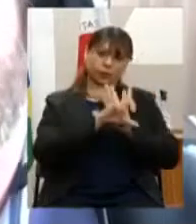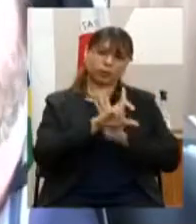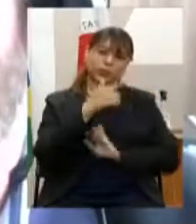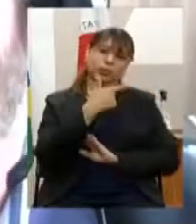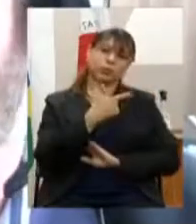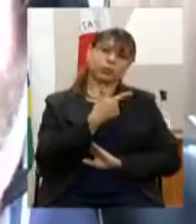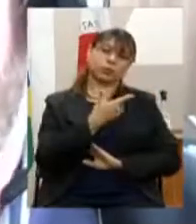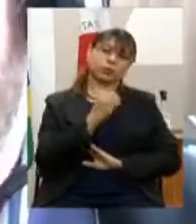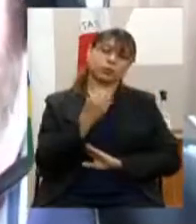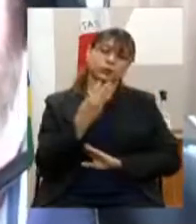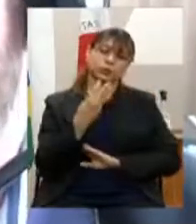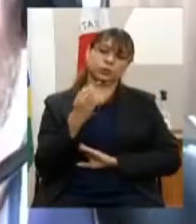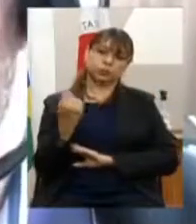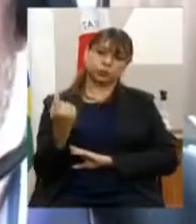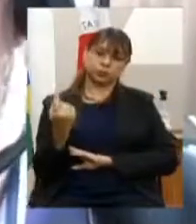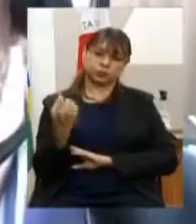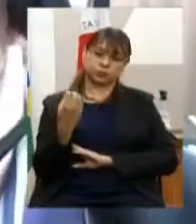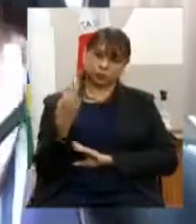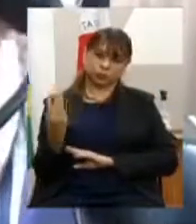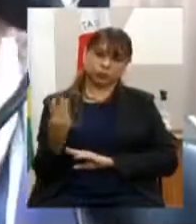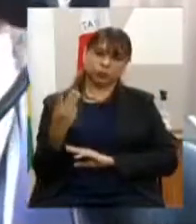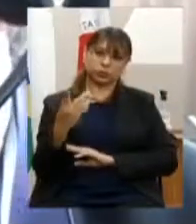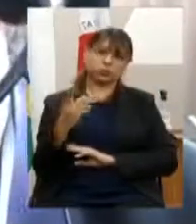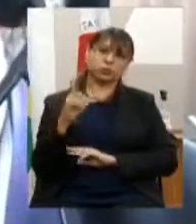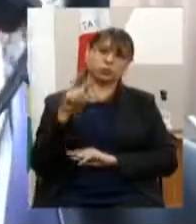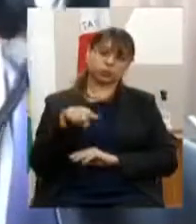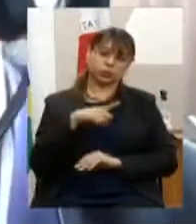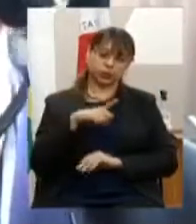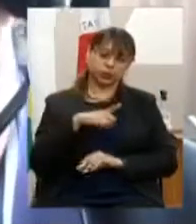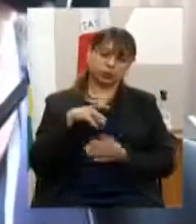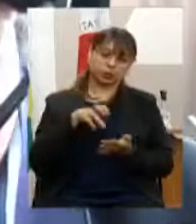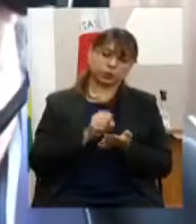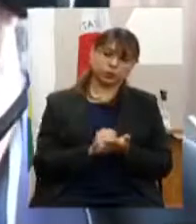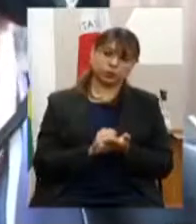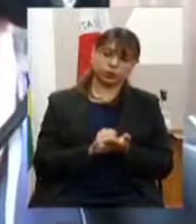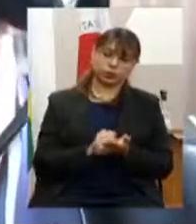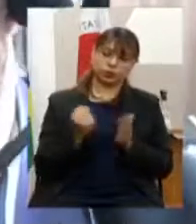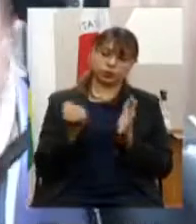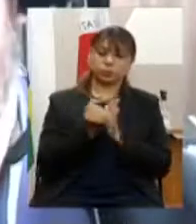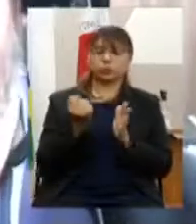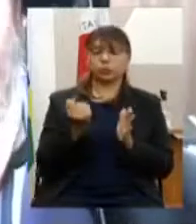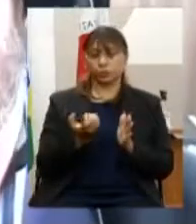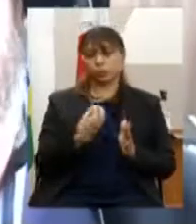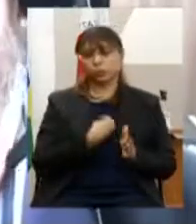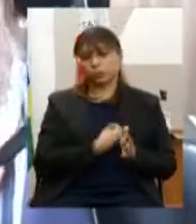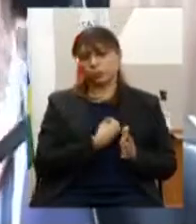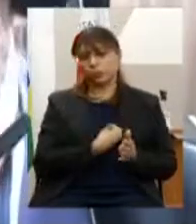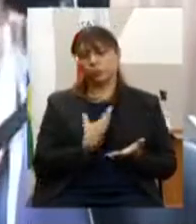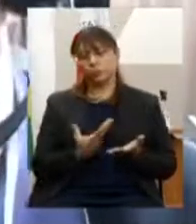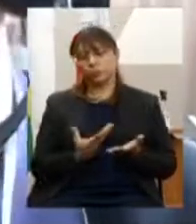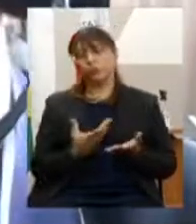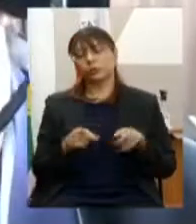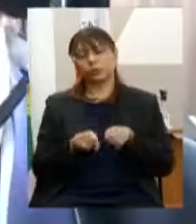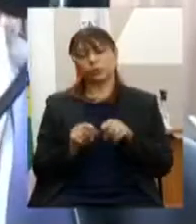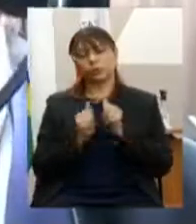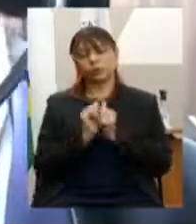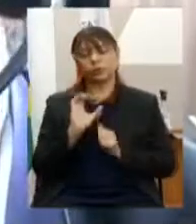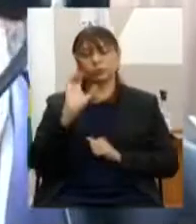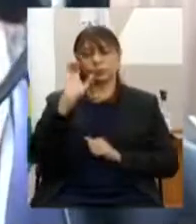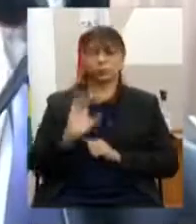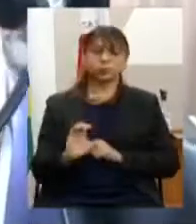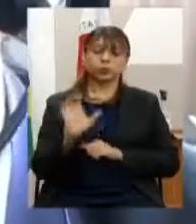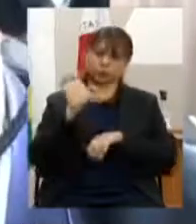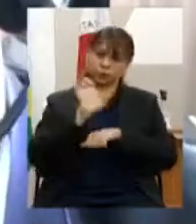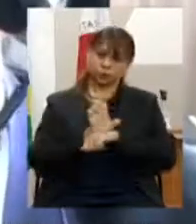2012 que institui o registro do patrimônio vivo nesse caso em articulação com o conselho estadual do patrimônio